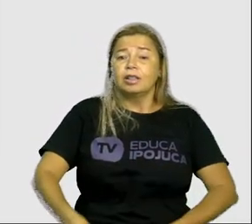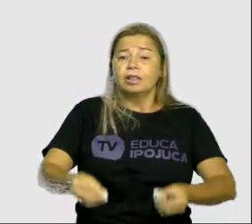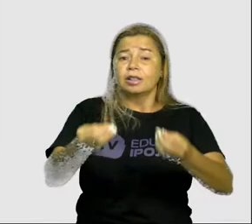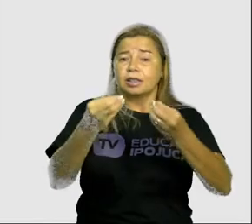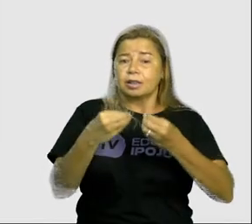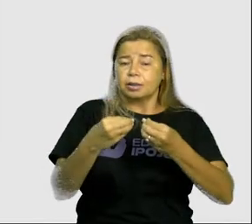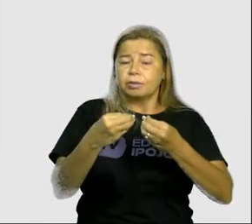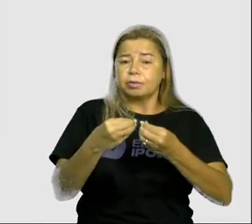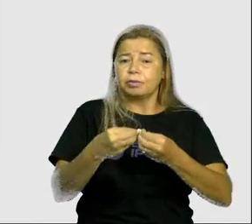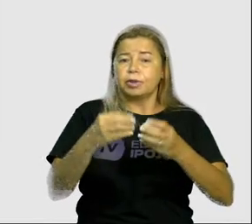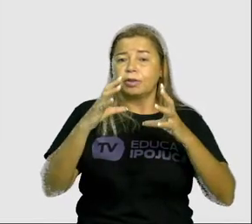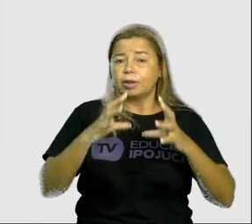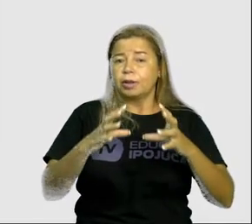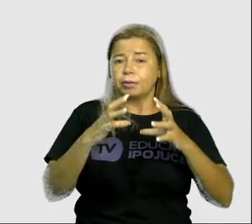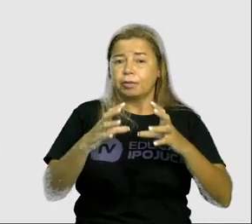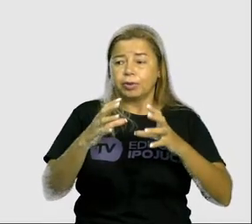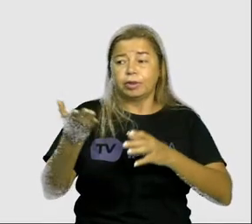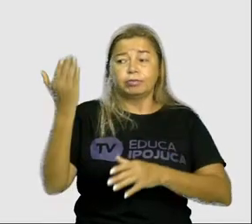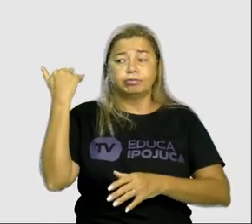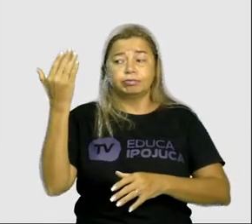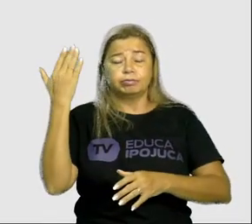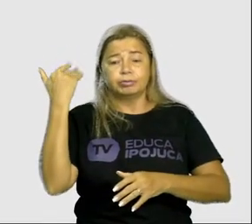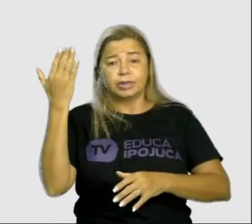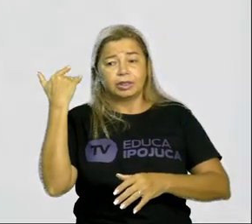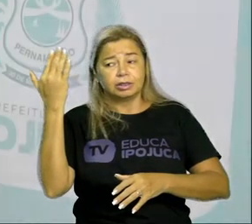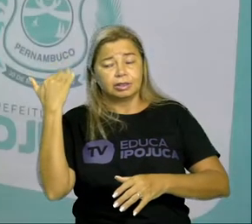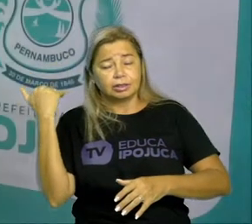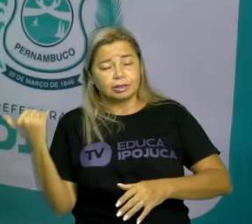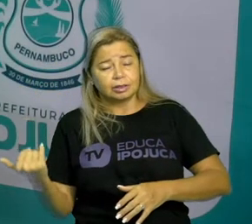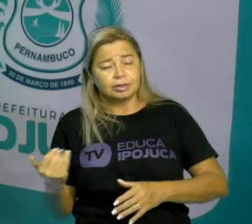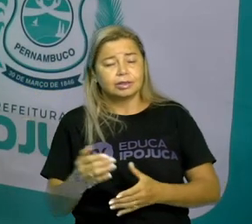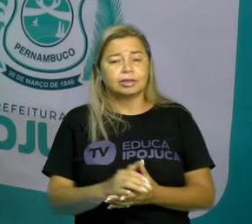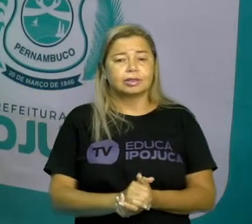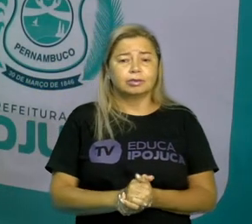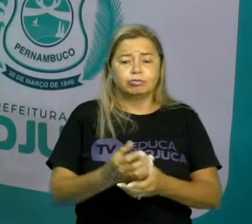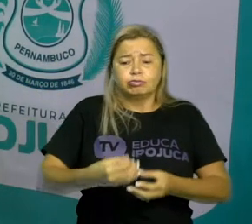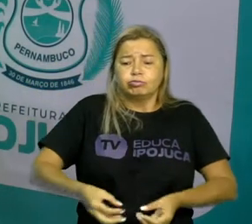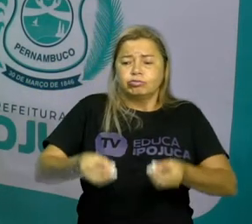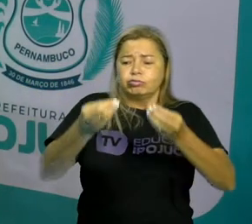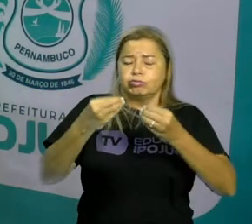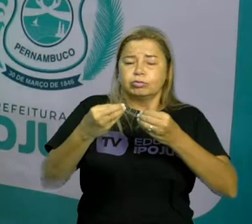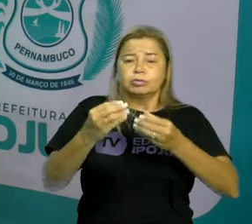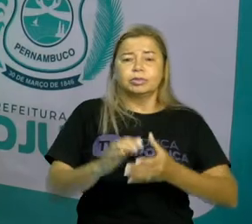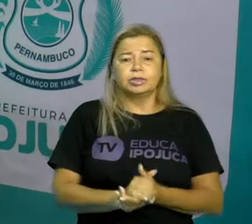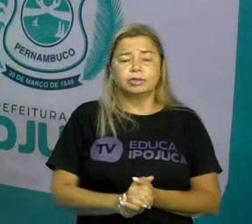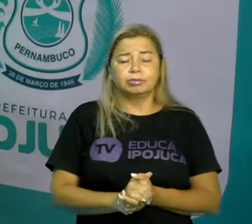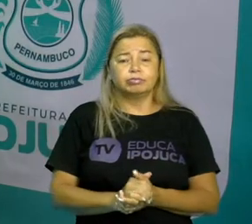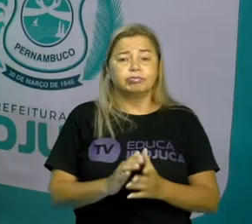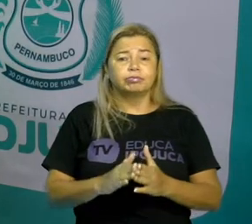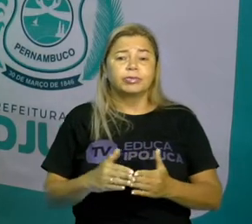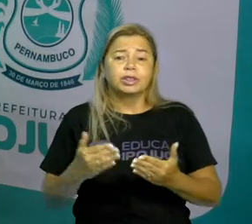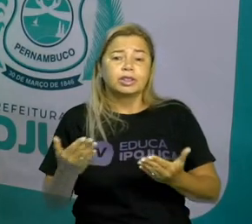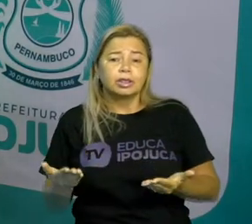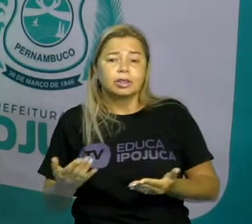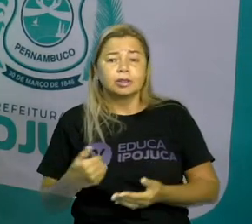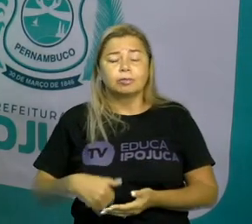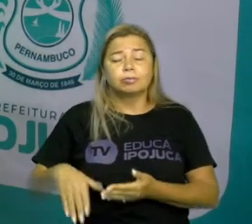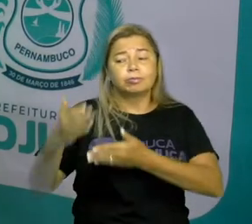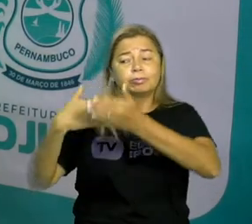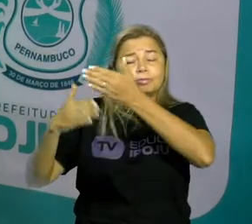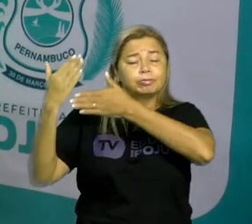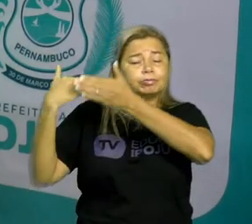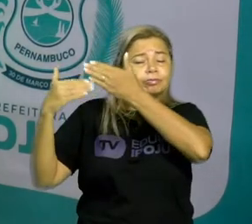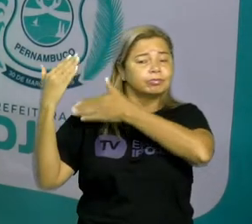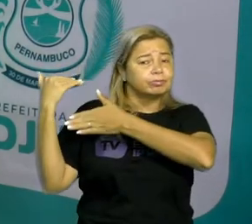ganhou hoje Ele já ganhou Ele não ganha Né? Já ganhou Se já ganhou Ele está se referindo